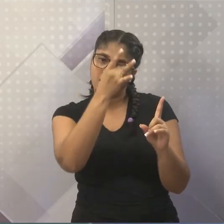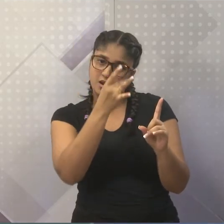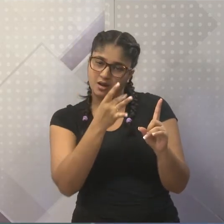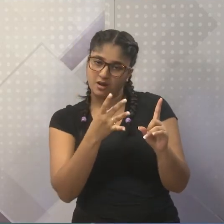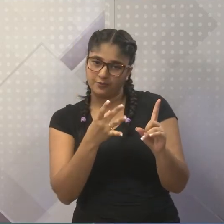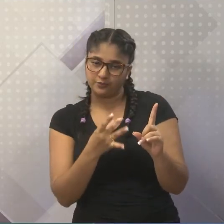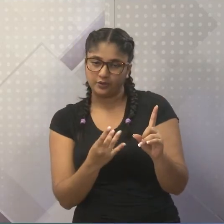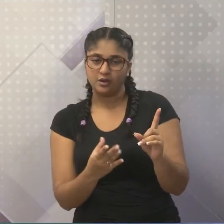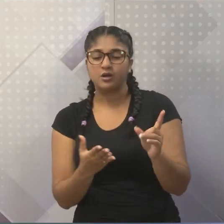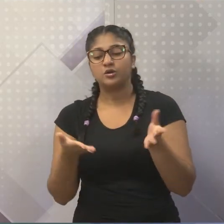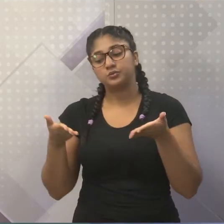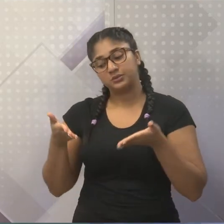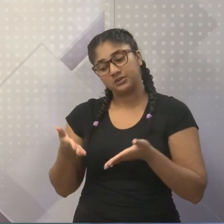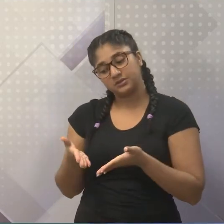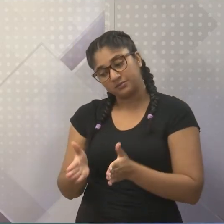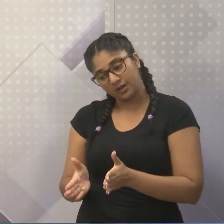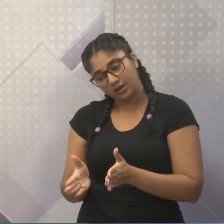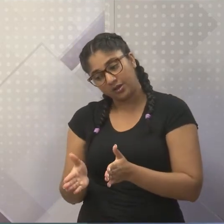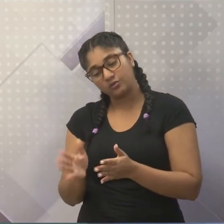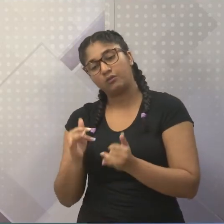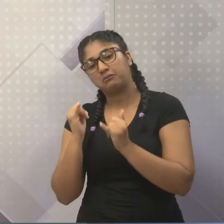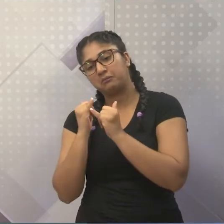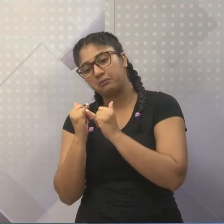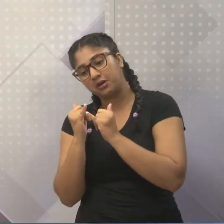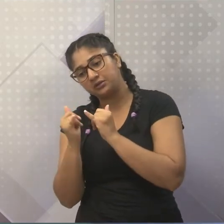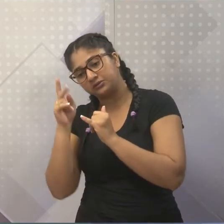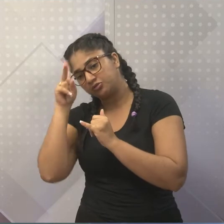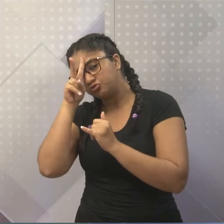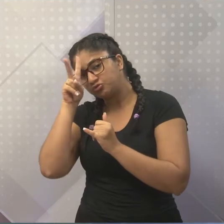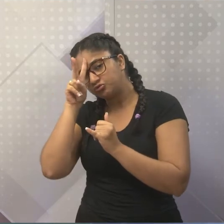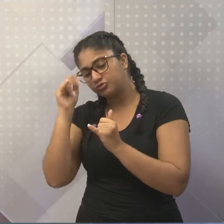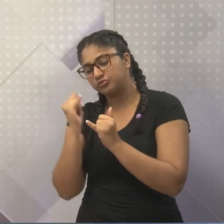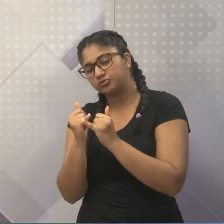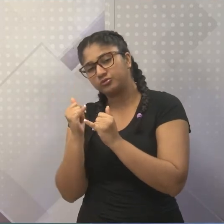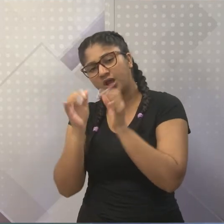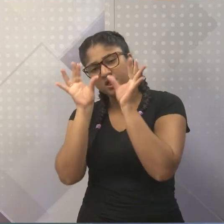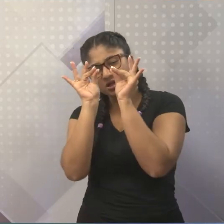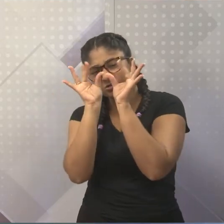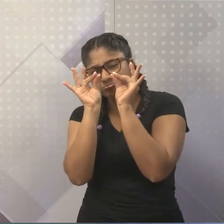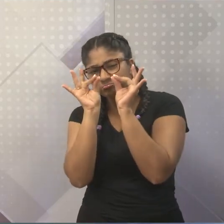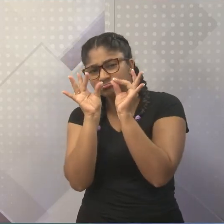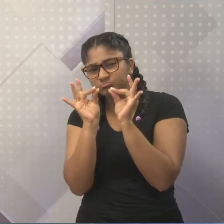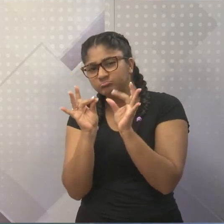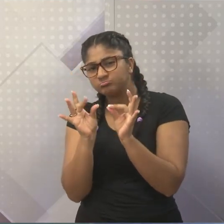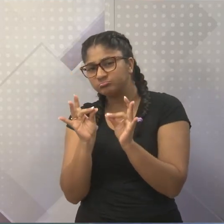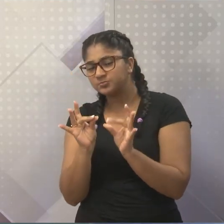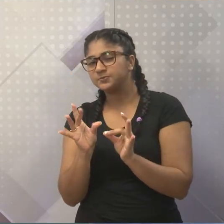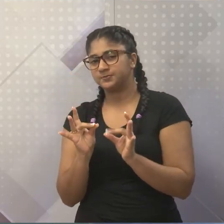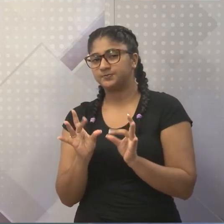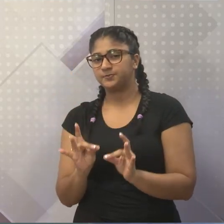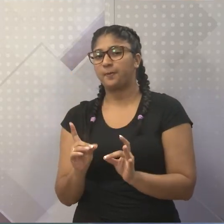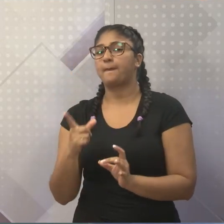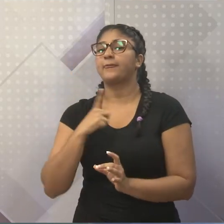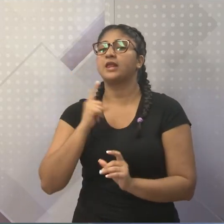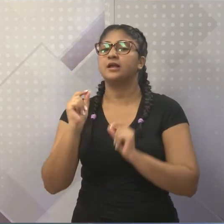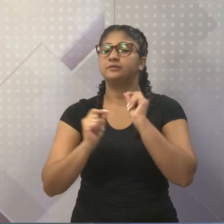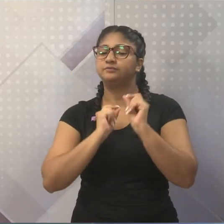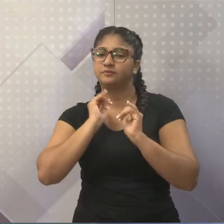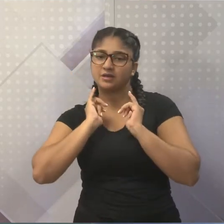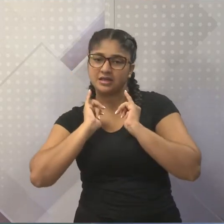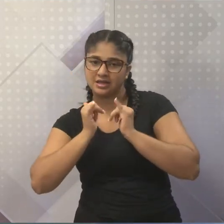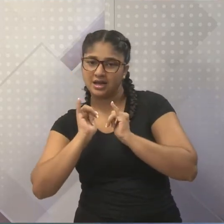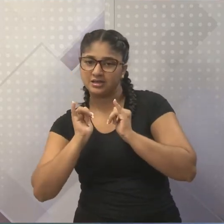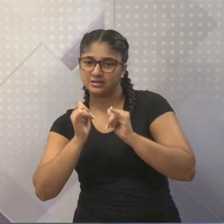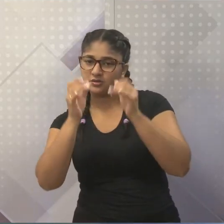nascimento ou parte dessa vida e contar os detalhes, aparecendo nela a narração, a